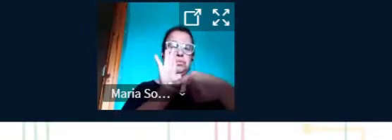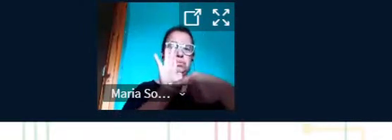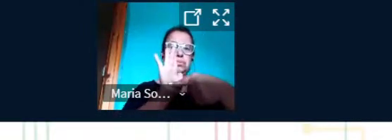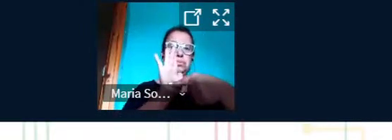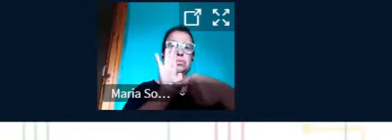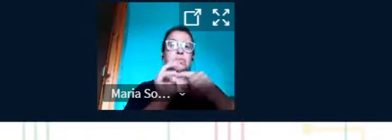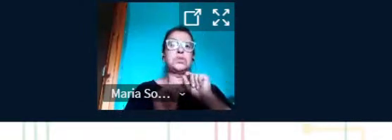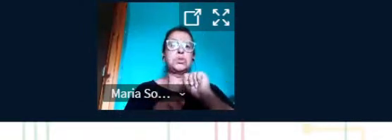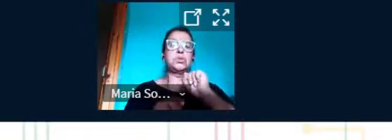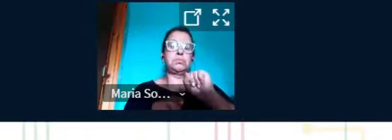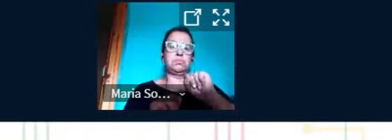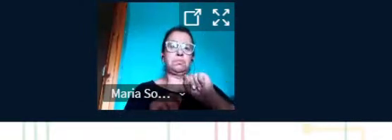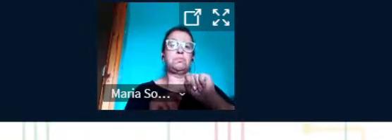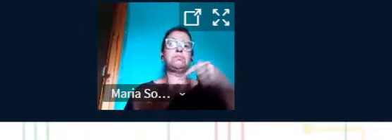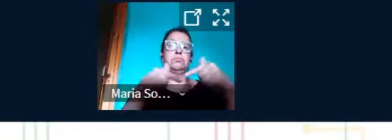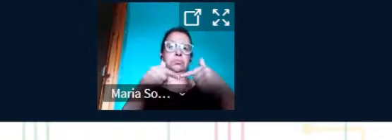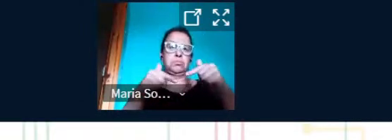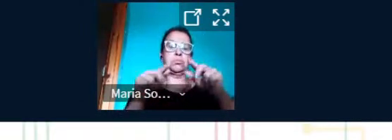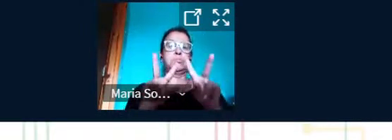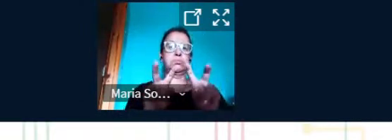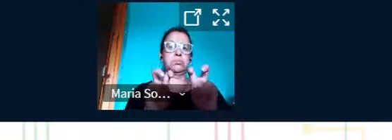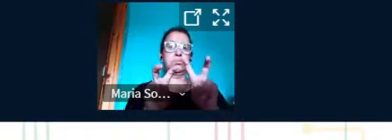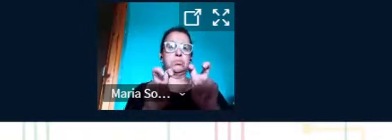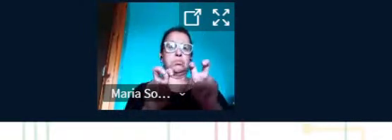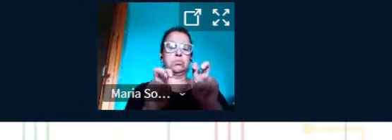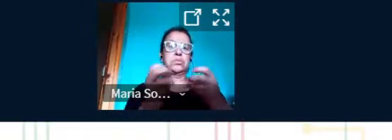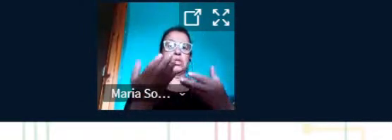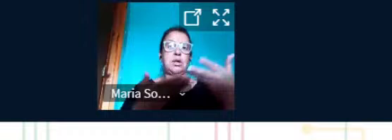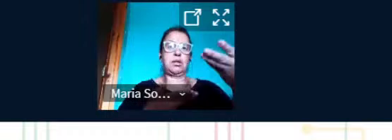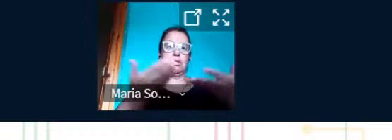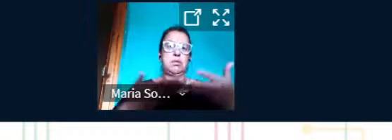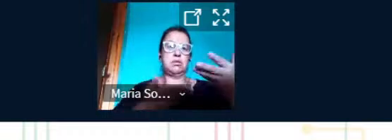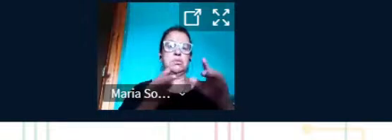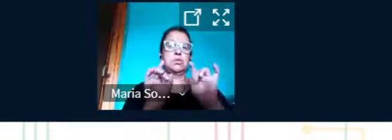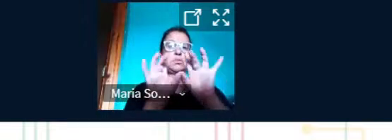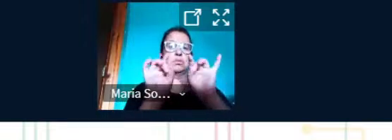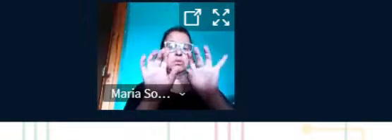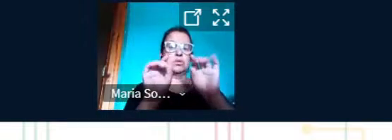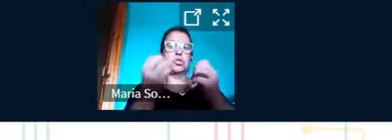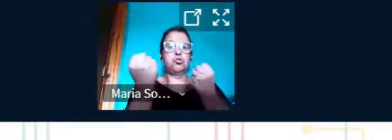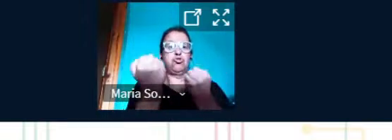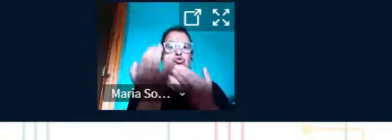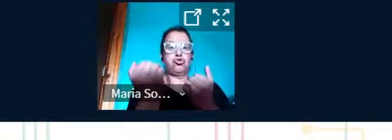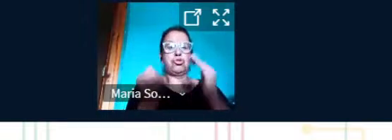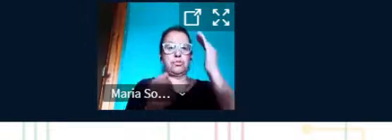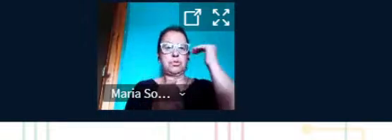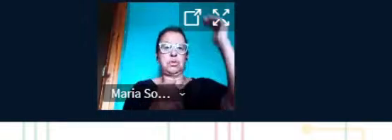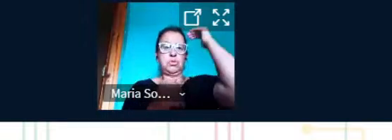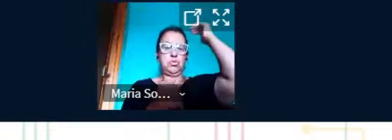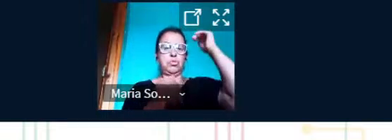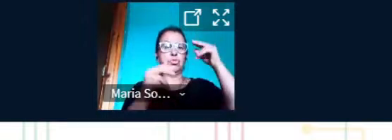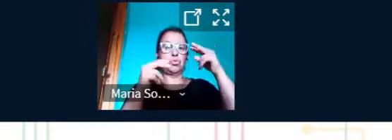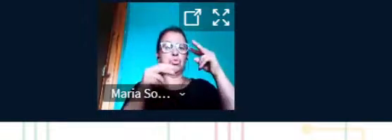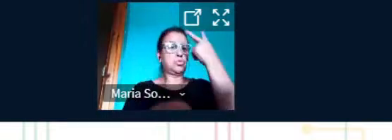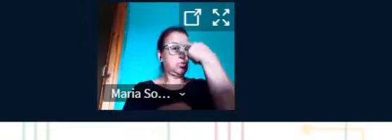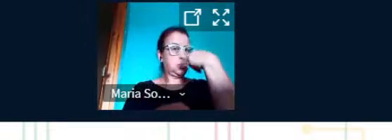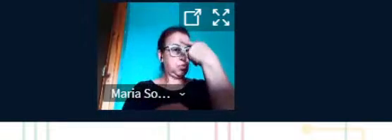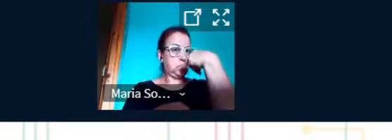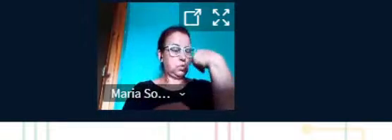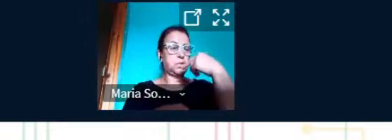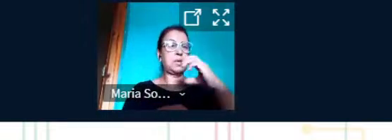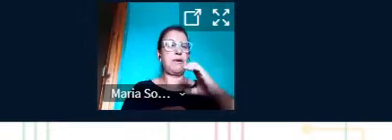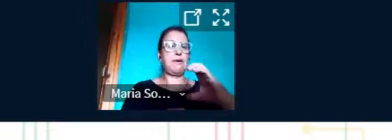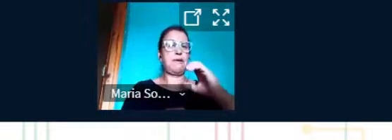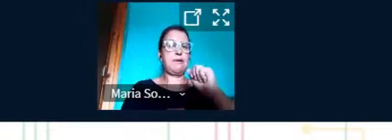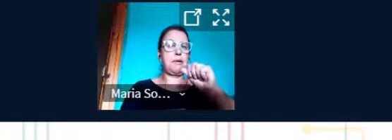que é o trabalho intitulado Atendimento Especializado para Jovens Adultos e Cegos, apresentado por Camila